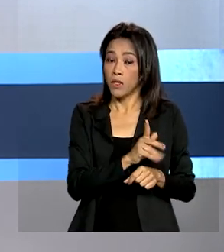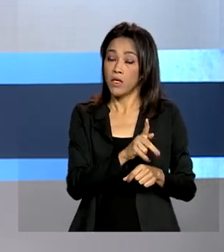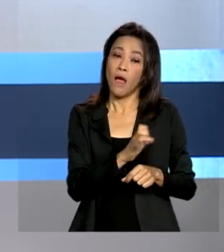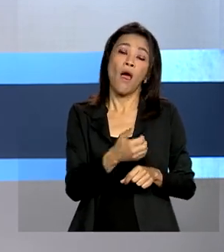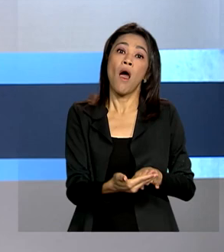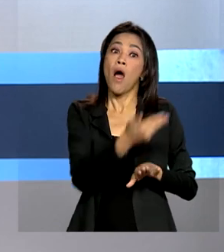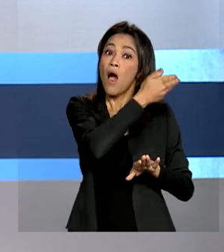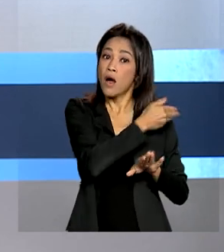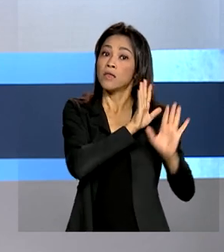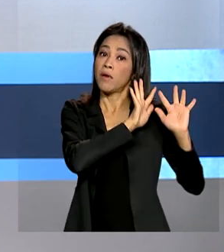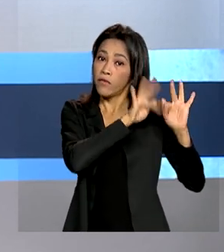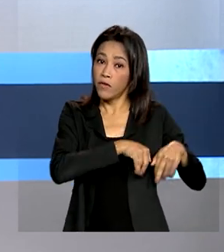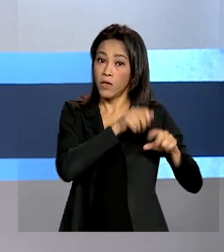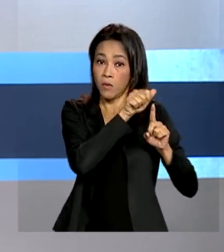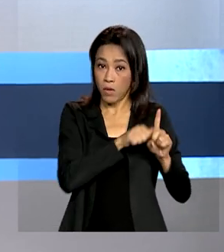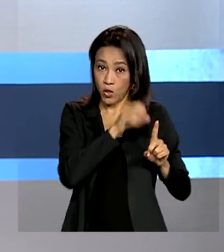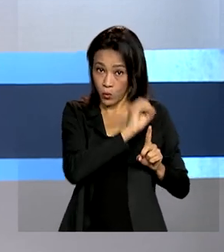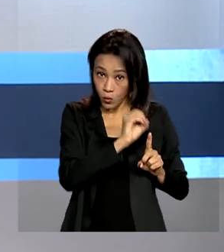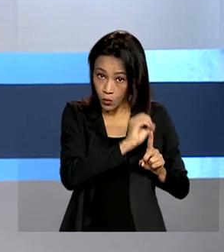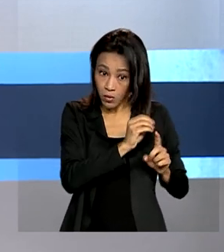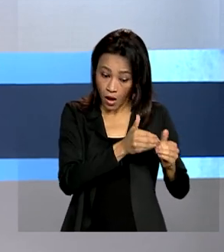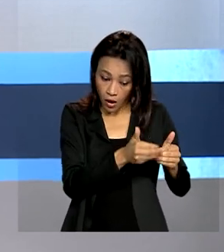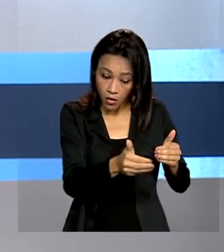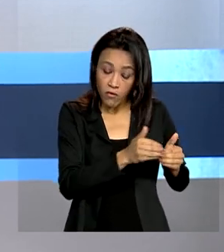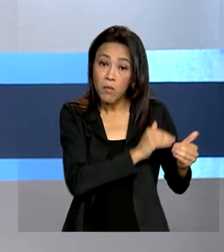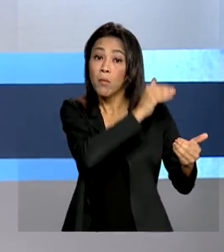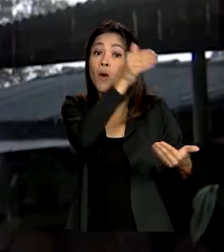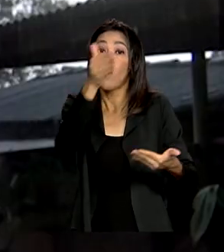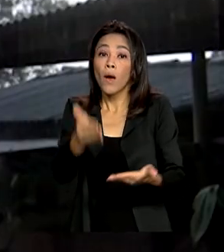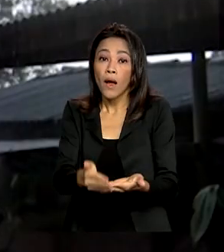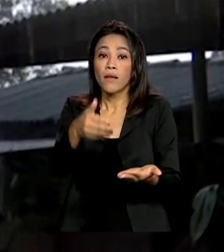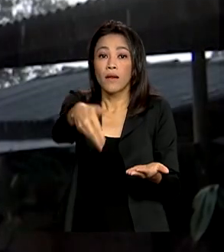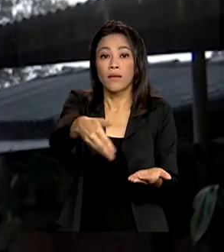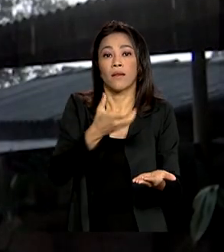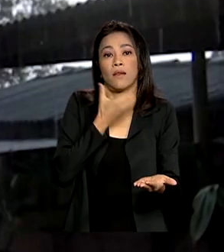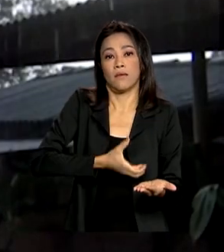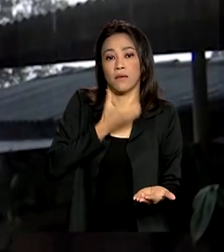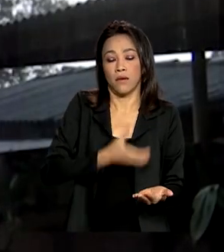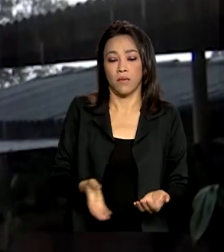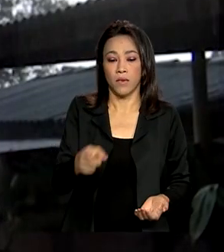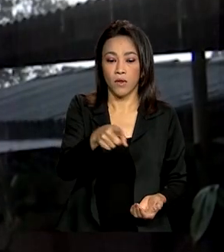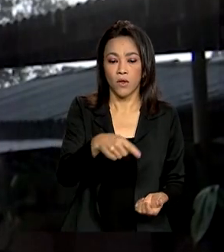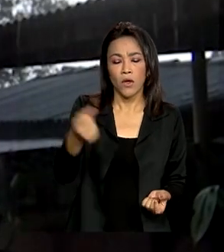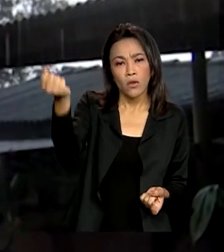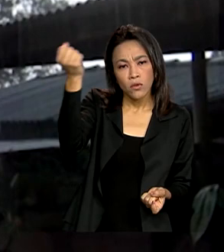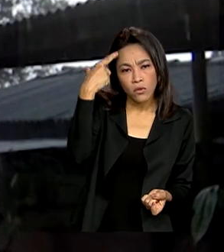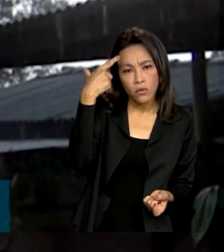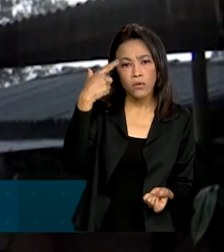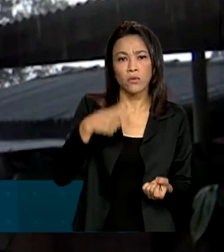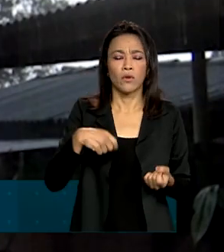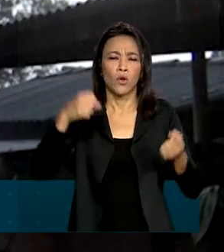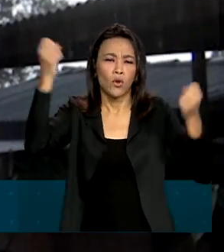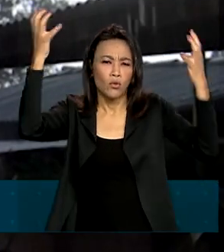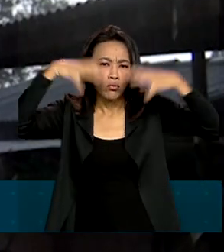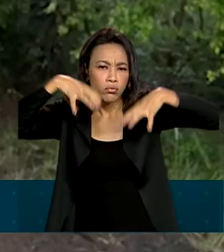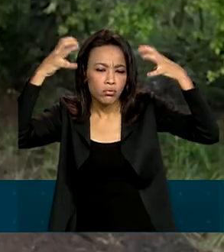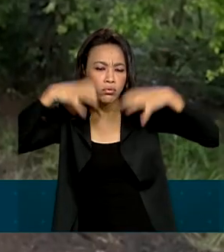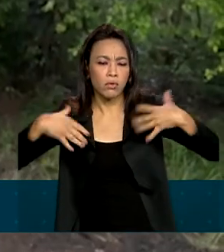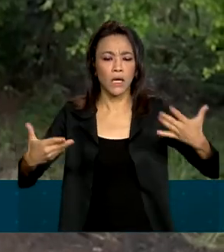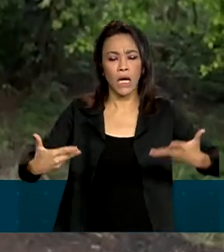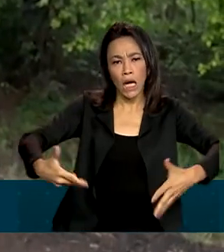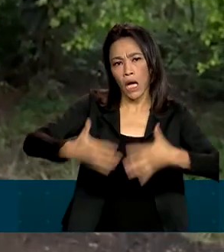outubro e foi prorrogada até o início de dezembro. Chuva, sol, frio ou calor.